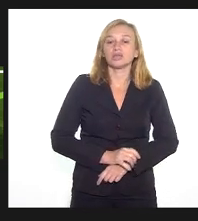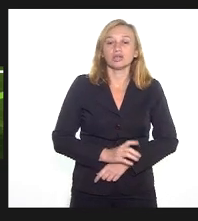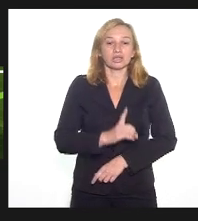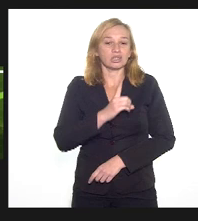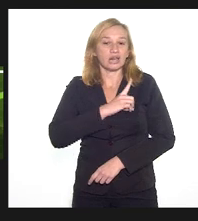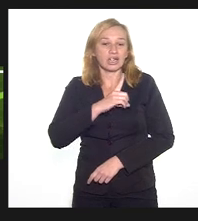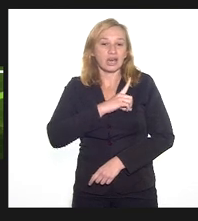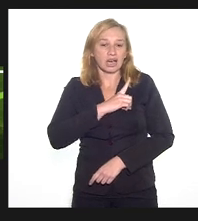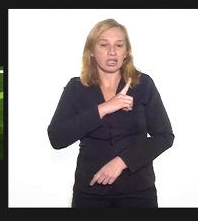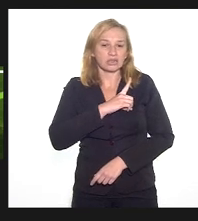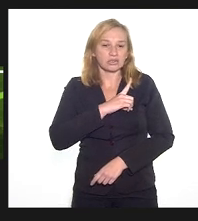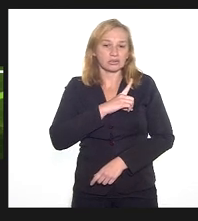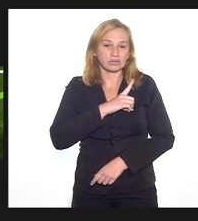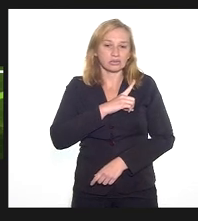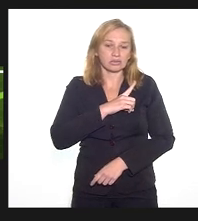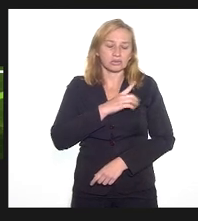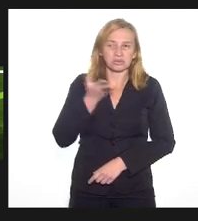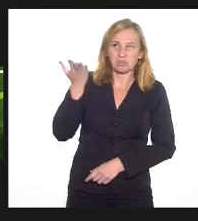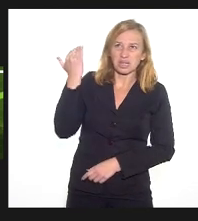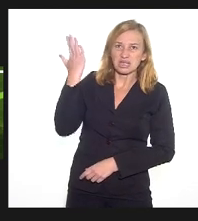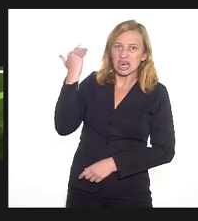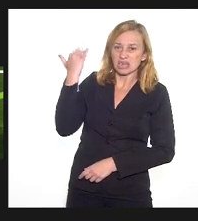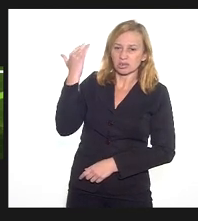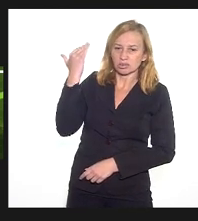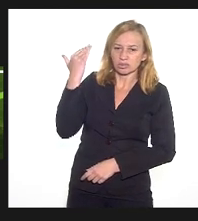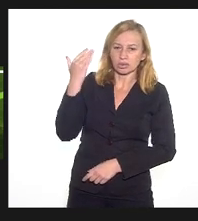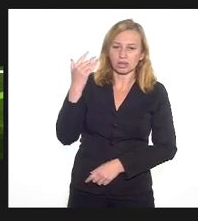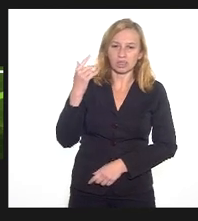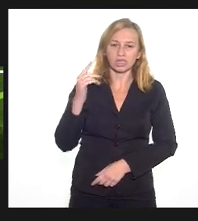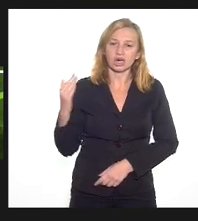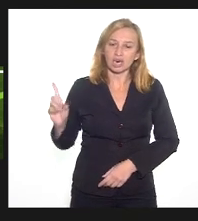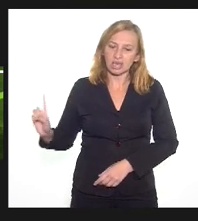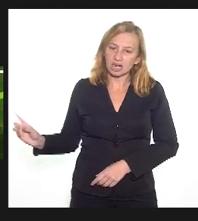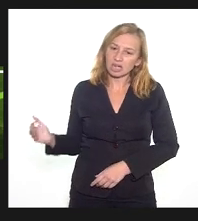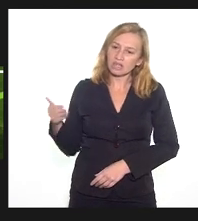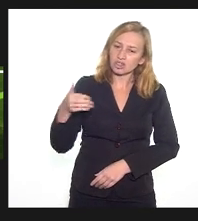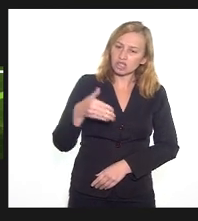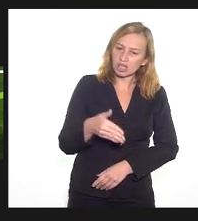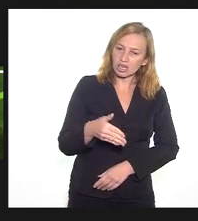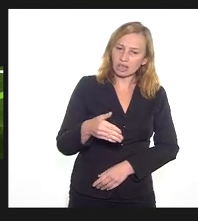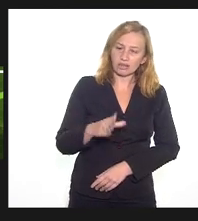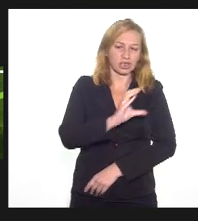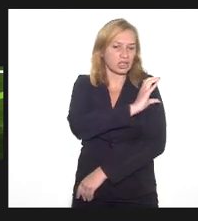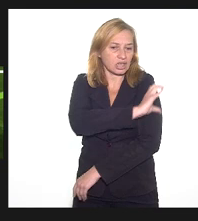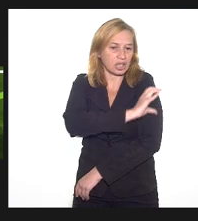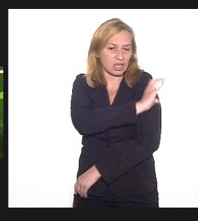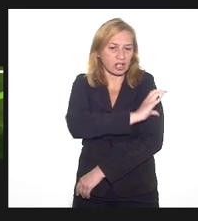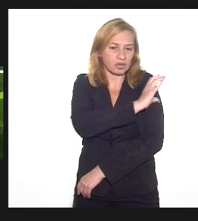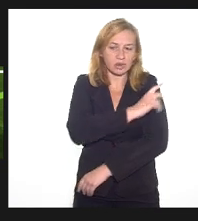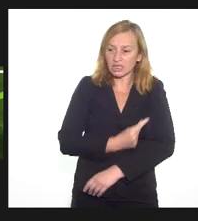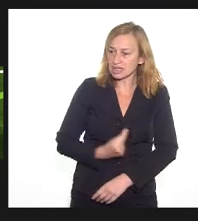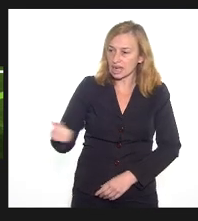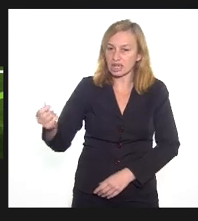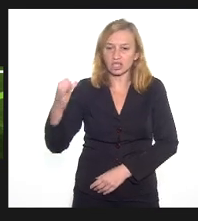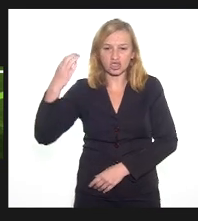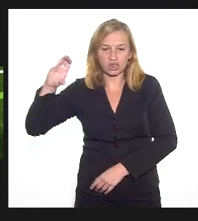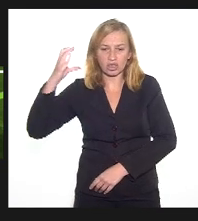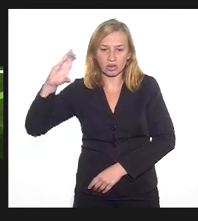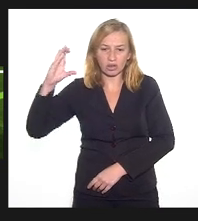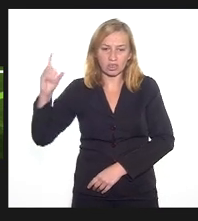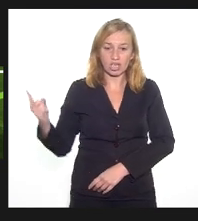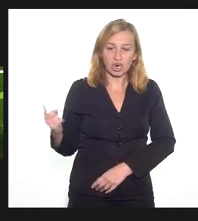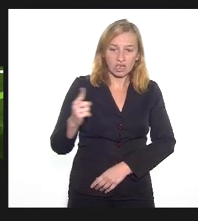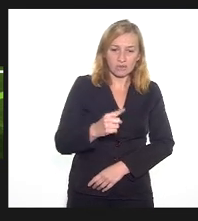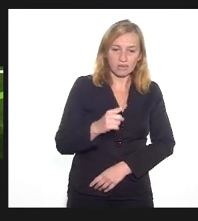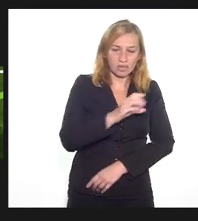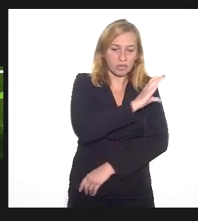chamado Belô, à época. E ele vinha a Campos para poder fechar, ele saía de Niterói e vinha para Campos para